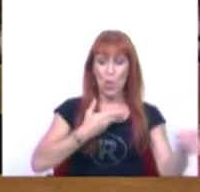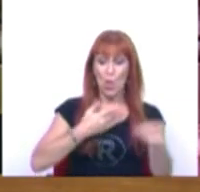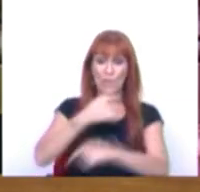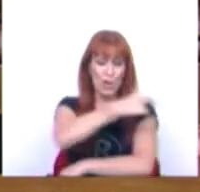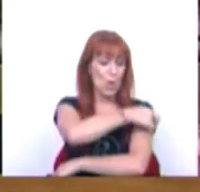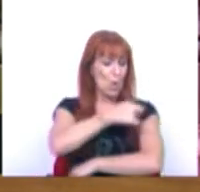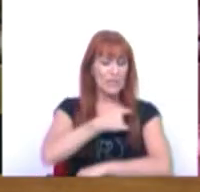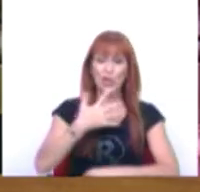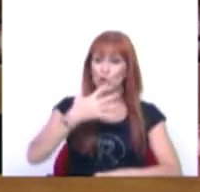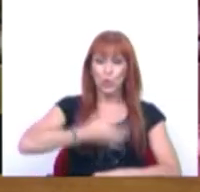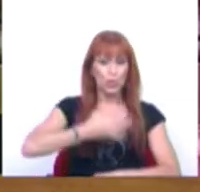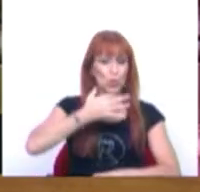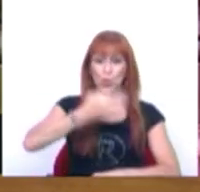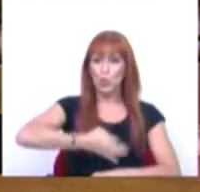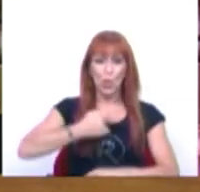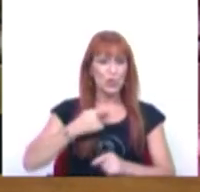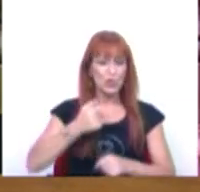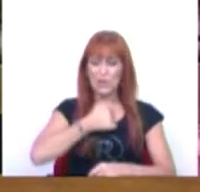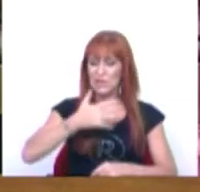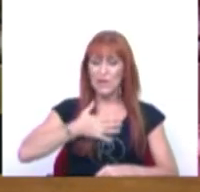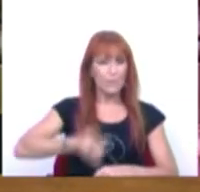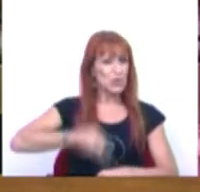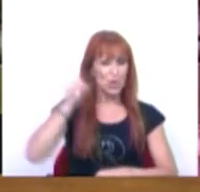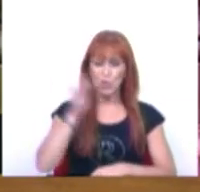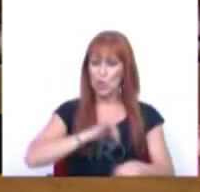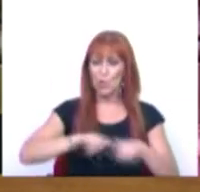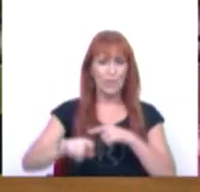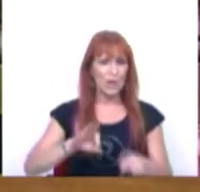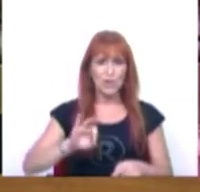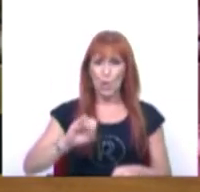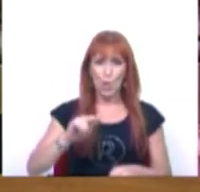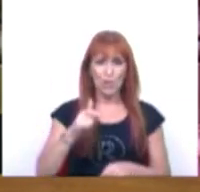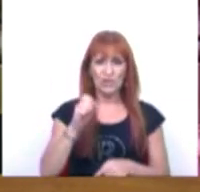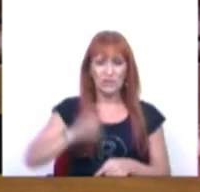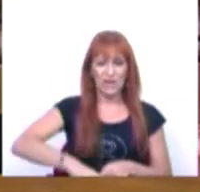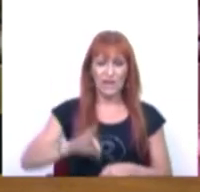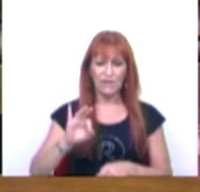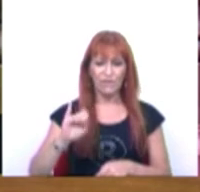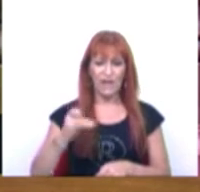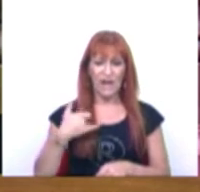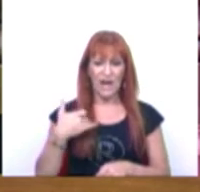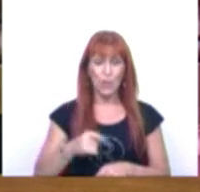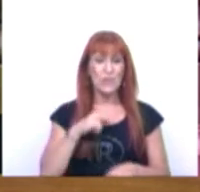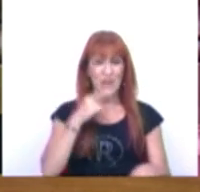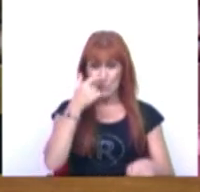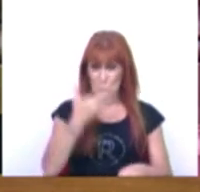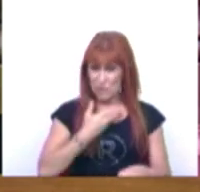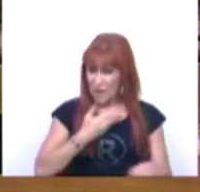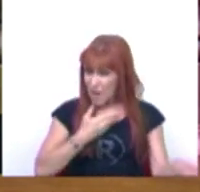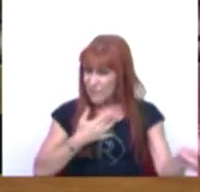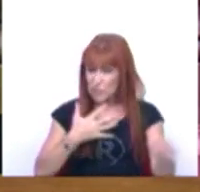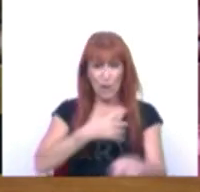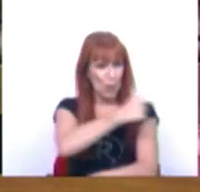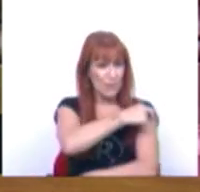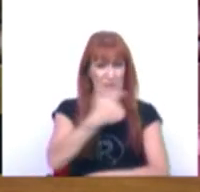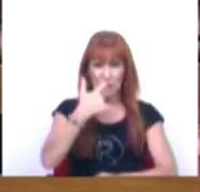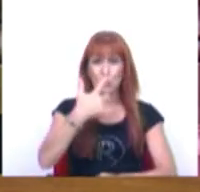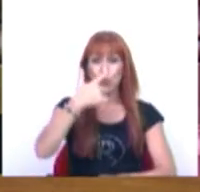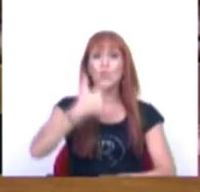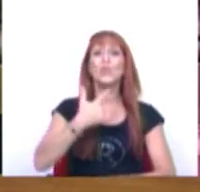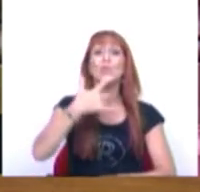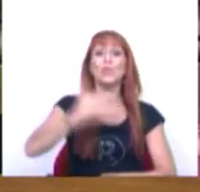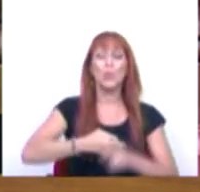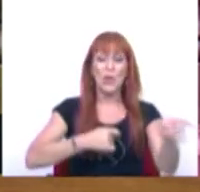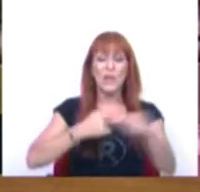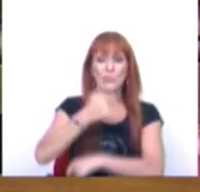Representam todos os empresários, Sr. Deputado Coutrinho de Figueiredo. Estes devedores não representam todos os empresários do país.